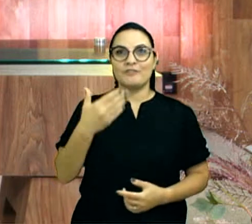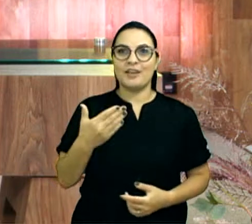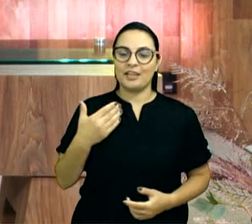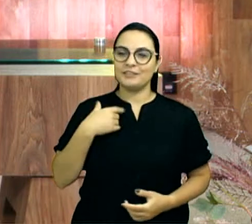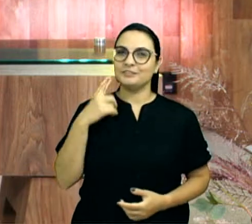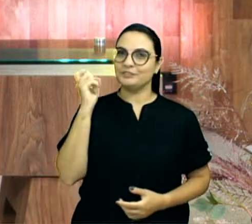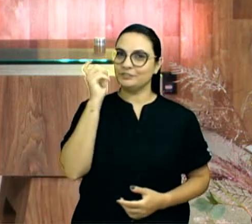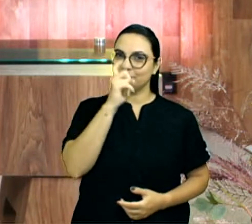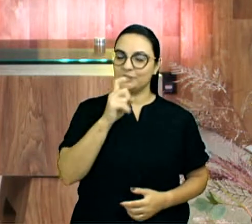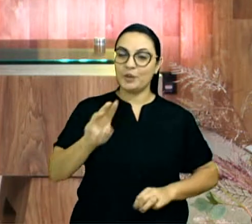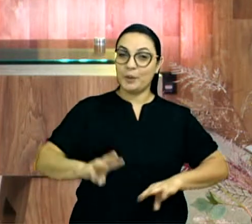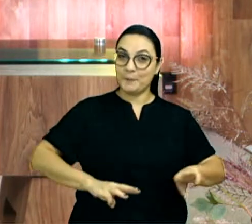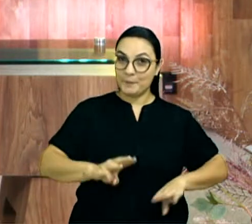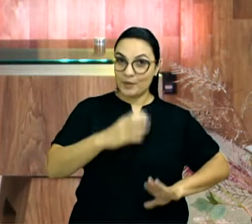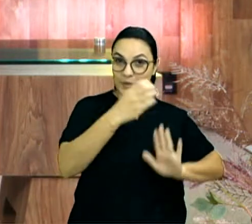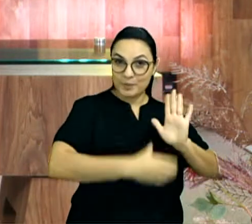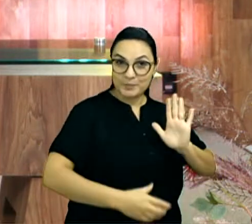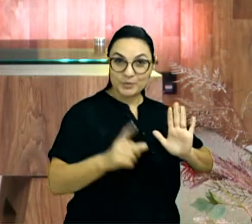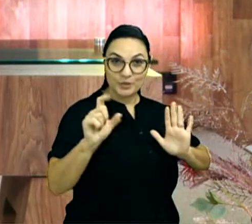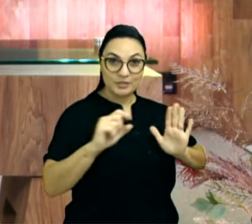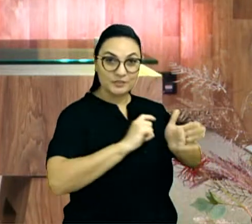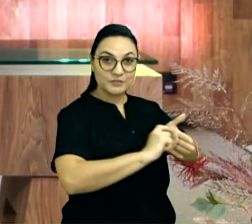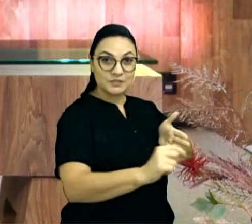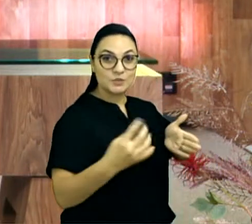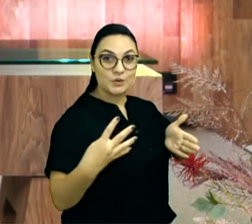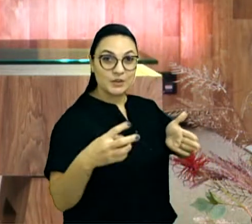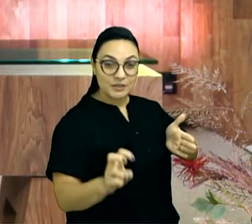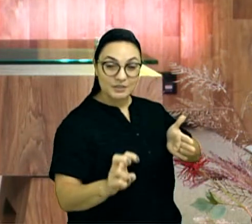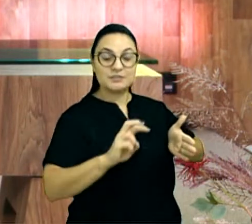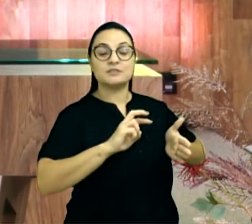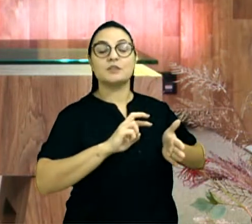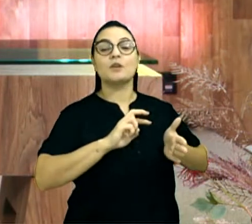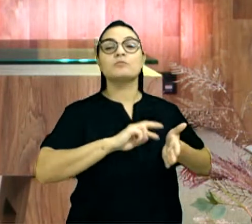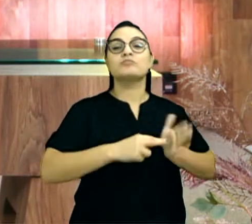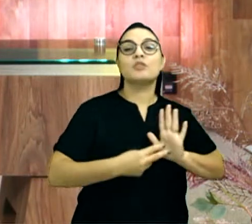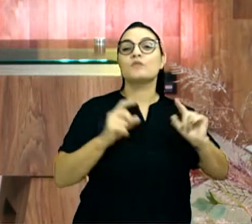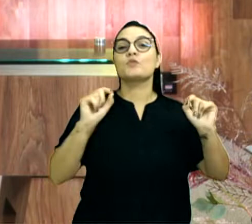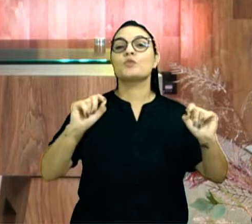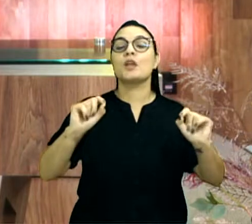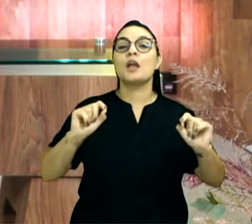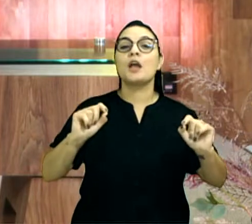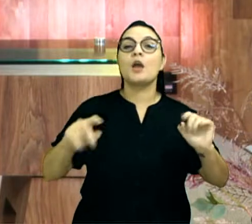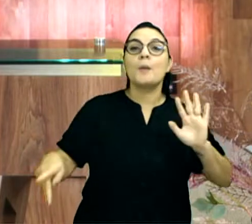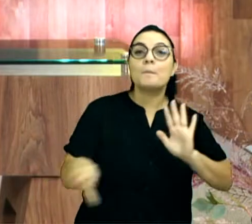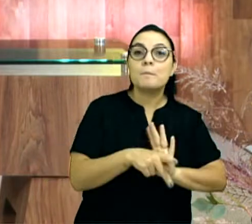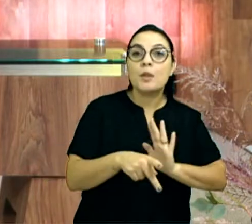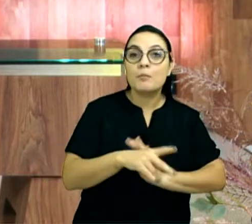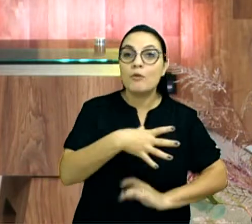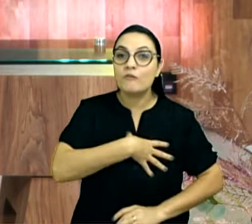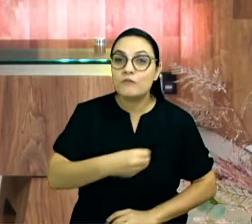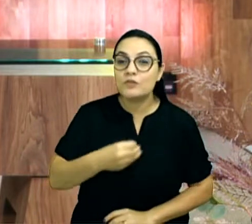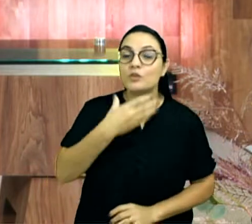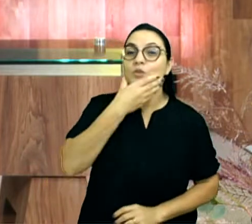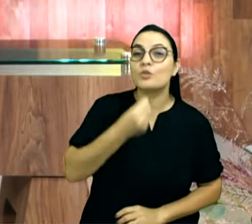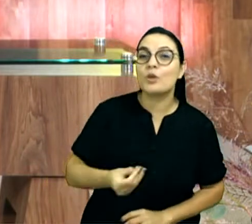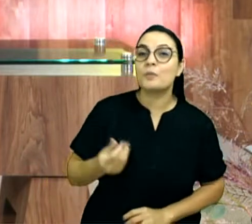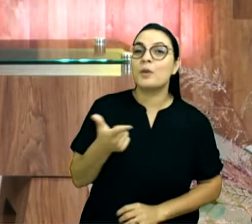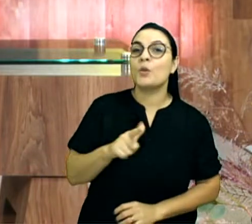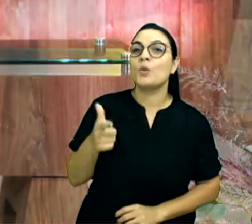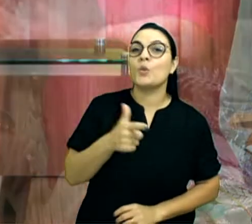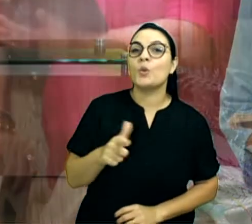Marcos 10,45 diz assim, Pois o próprio Filho do Homem não veio para ser servido,